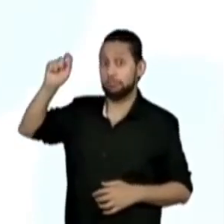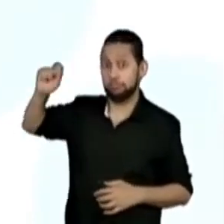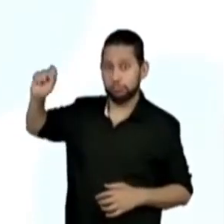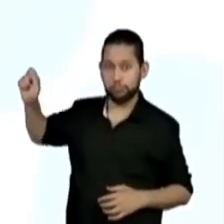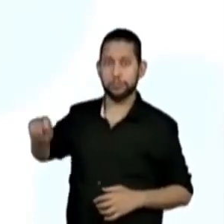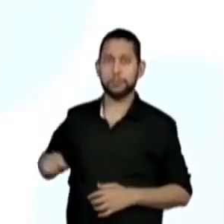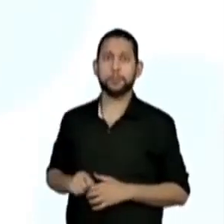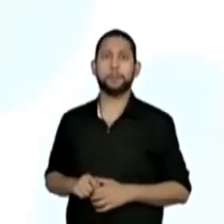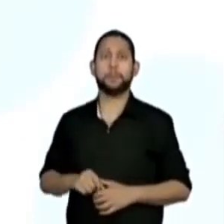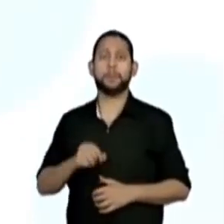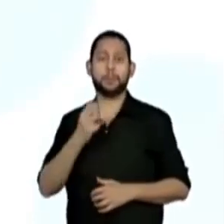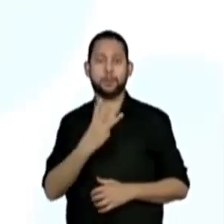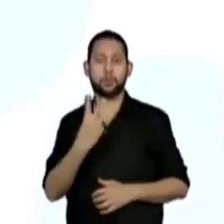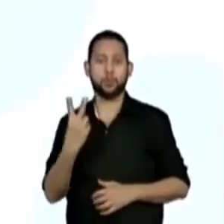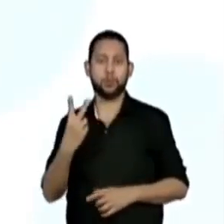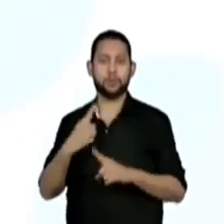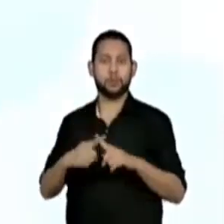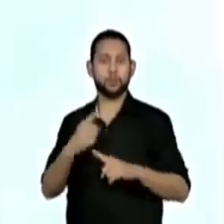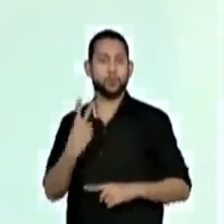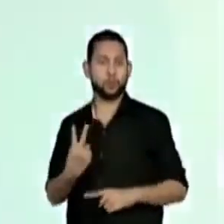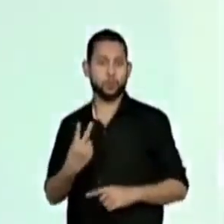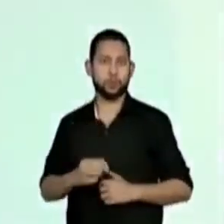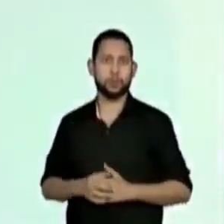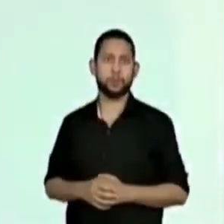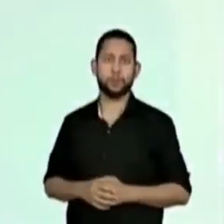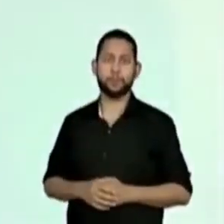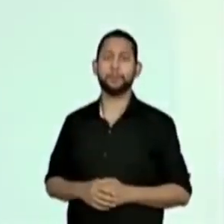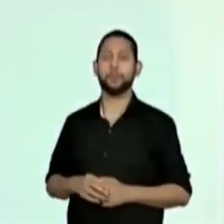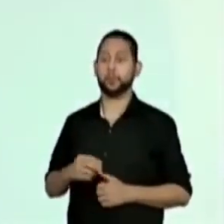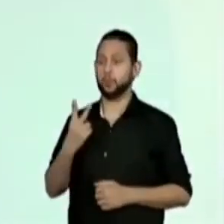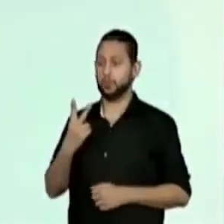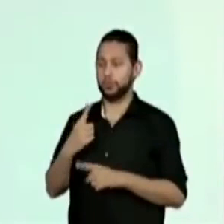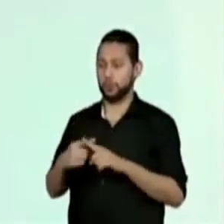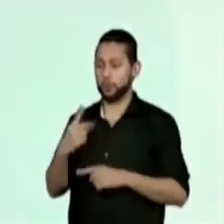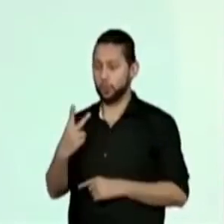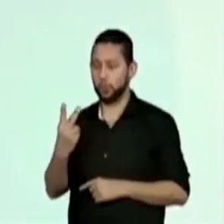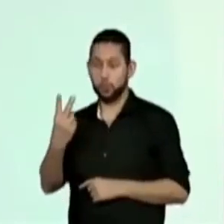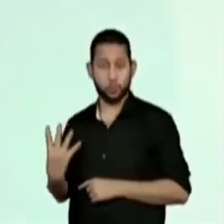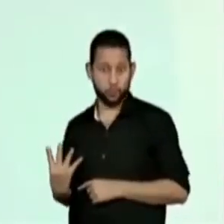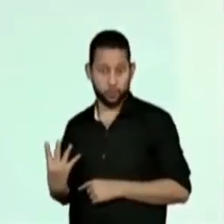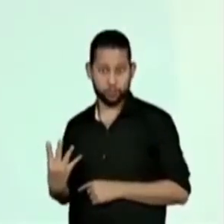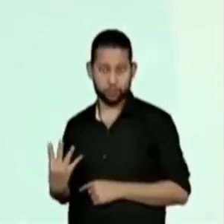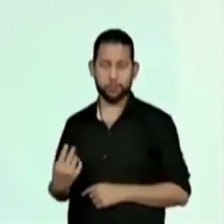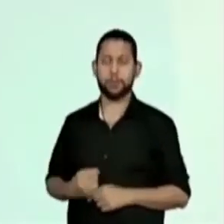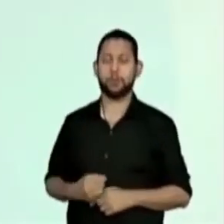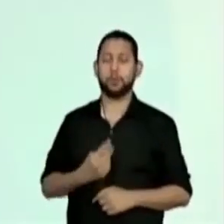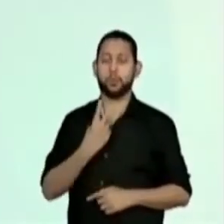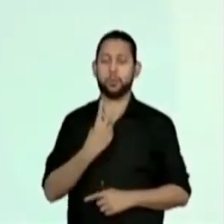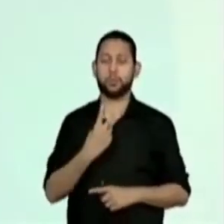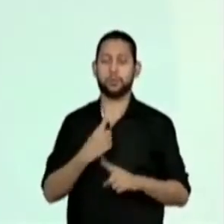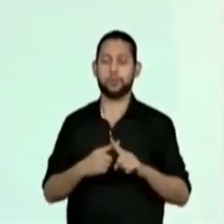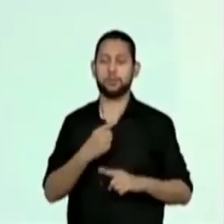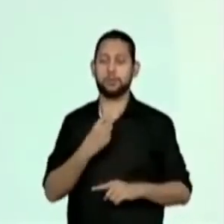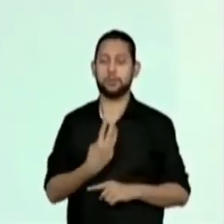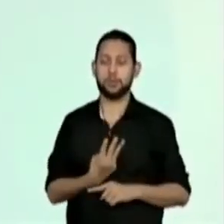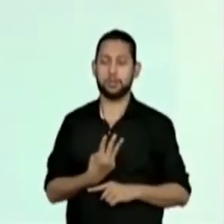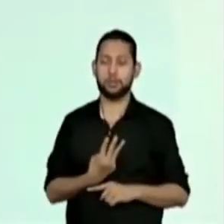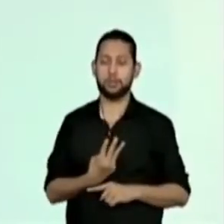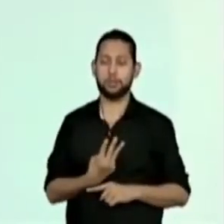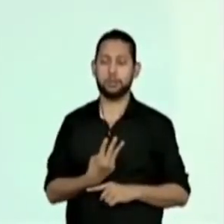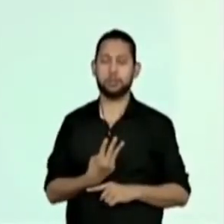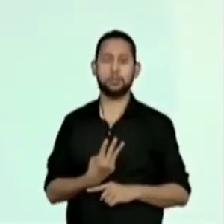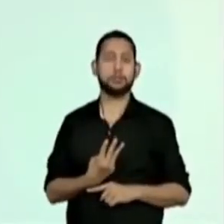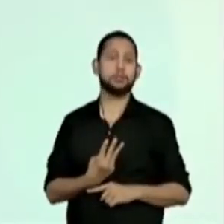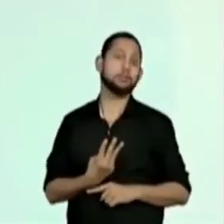32 vezes 2. E aí? 2 vezes 2, 4. 3 vezes